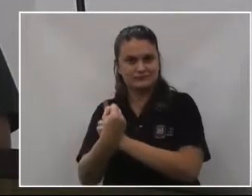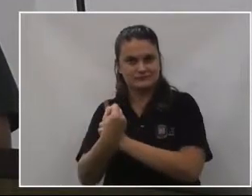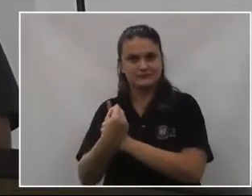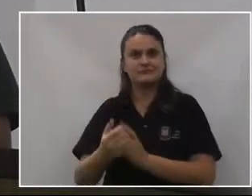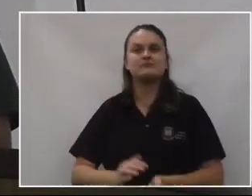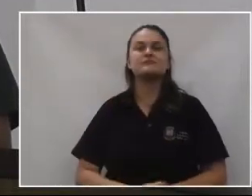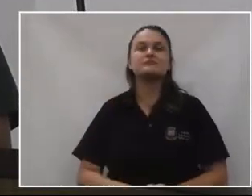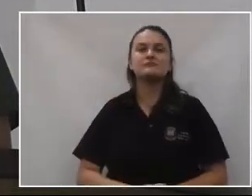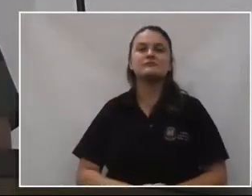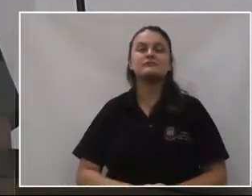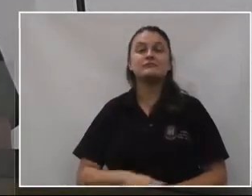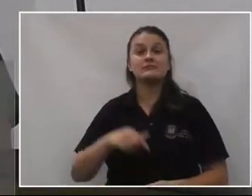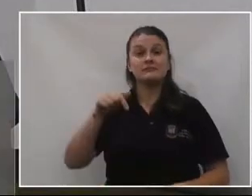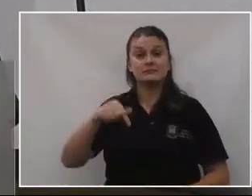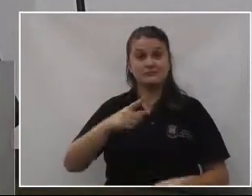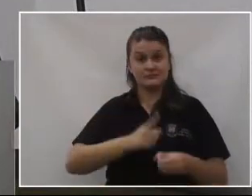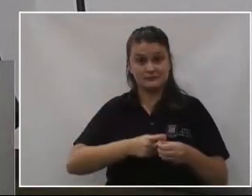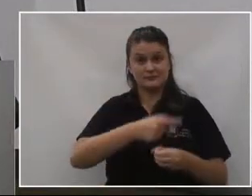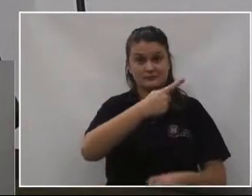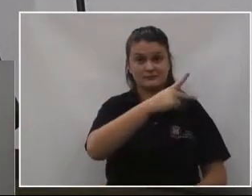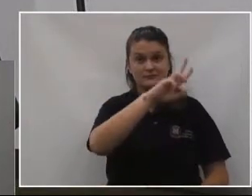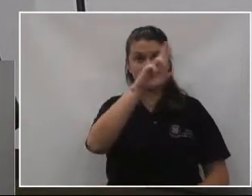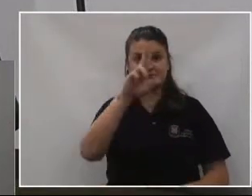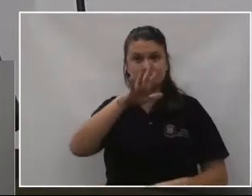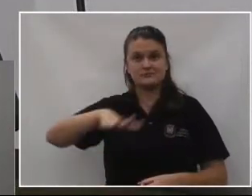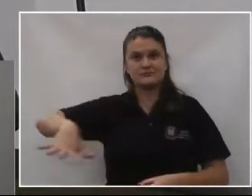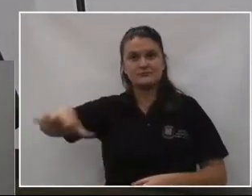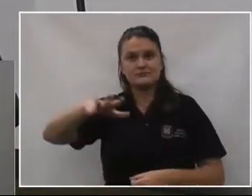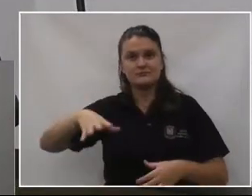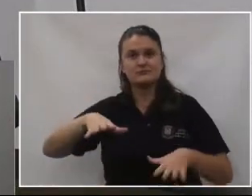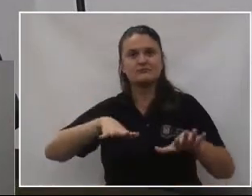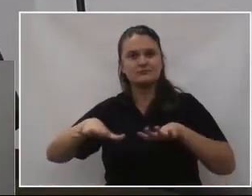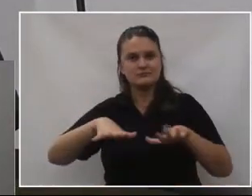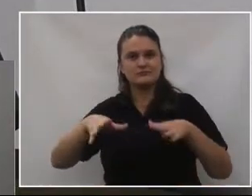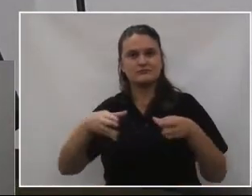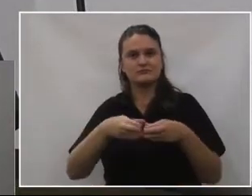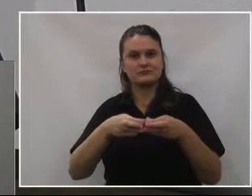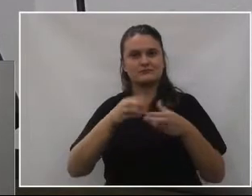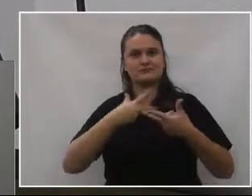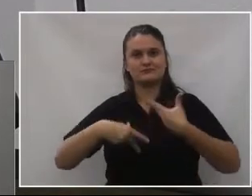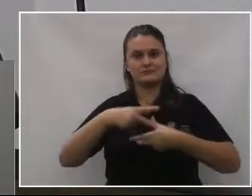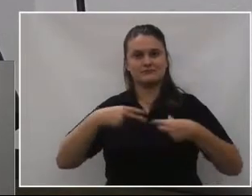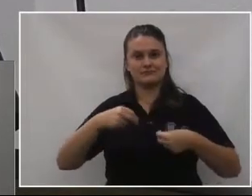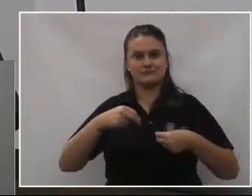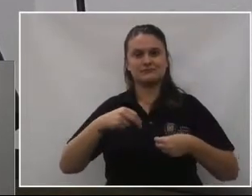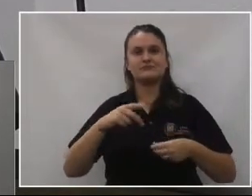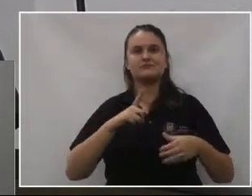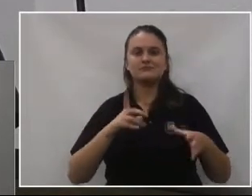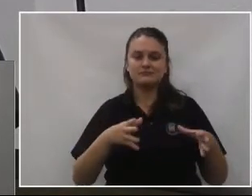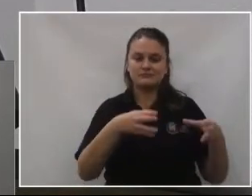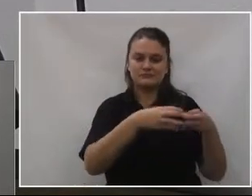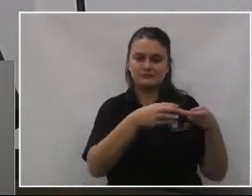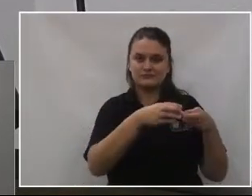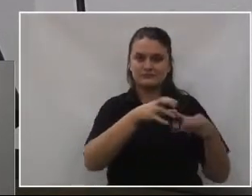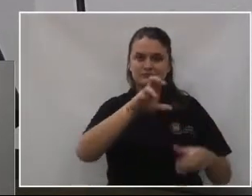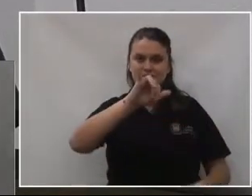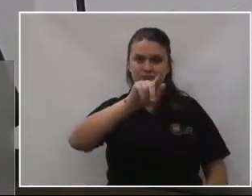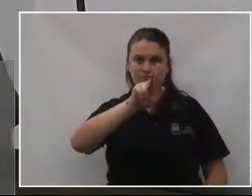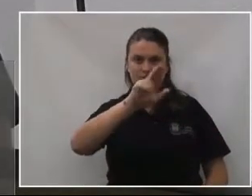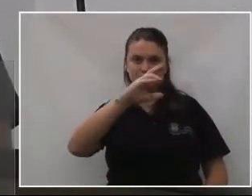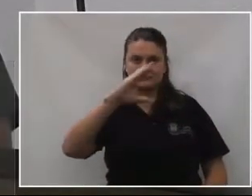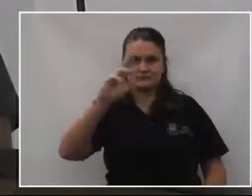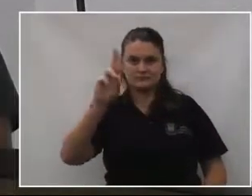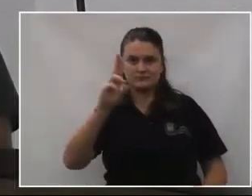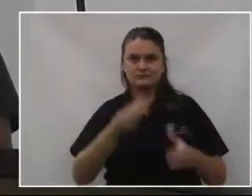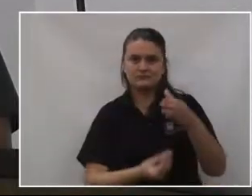Em Porto União e região, o movimento escoteiro é representado pelo tradicional Grupo Escoteiro Iguaçu, que